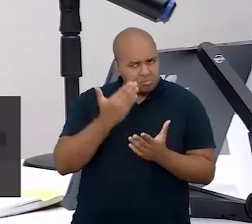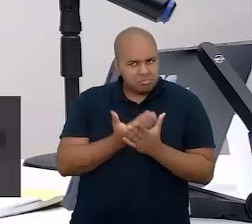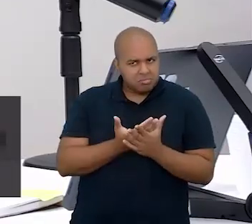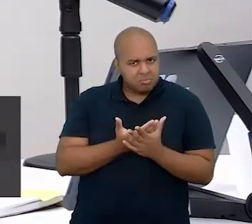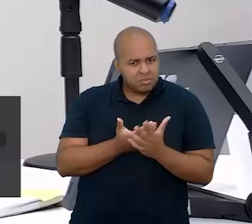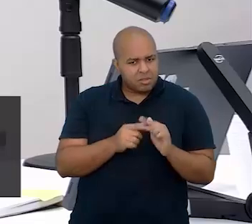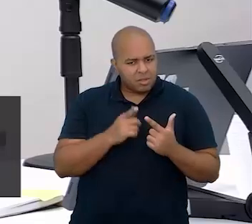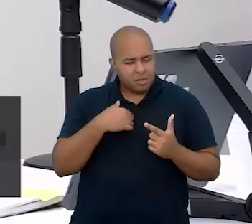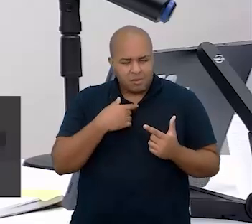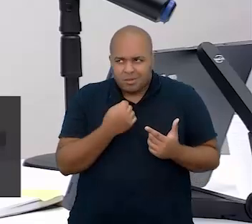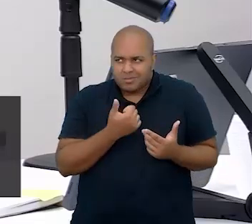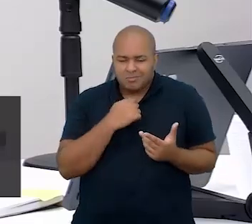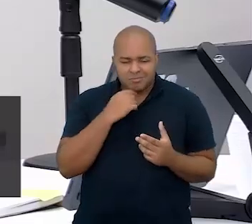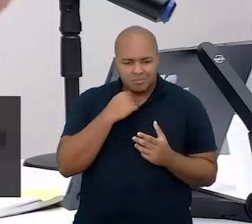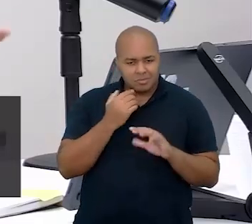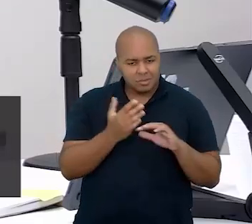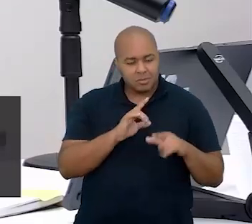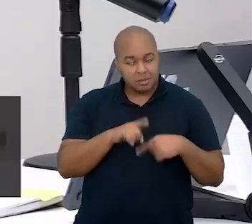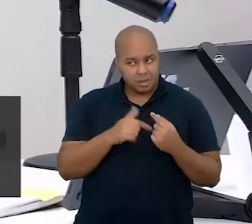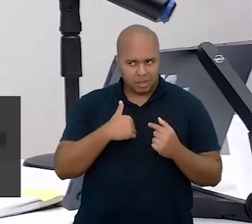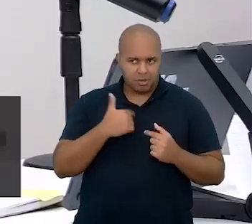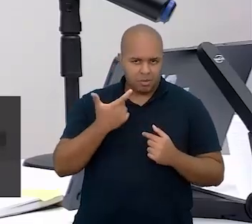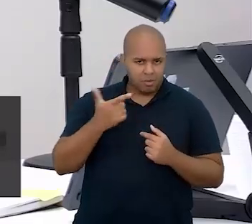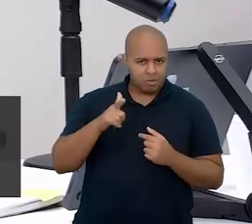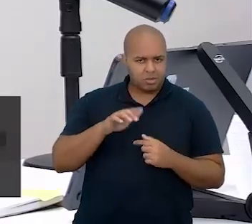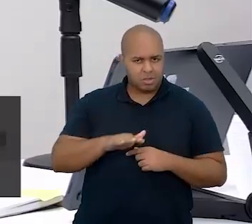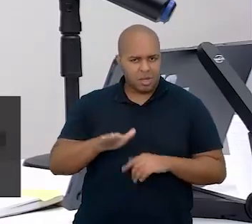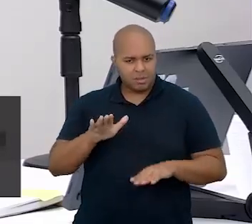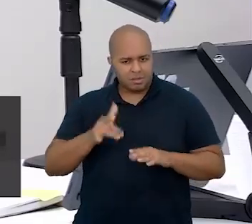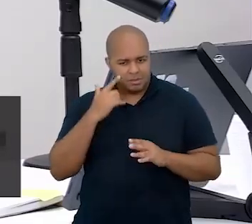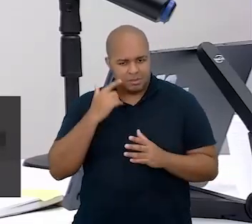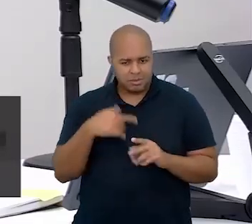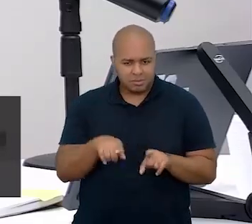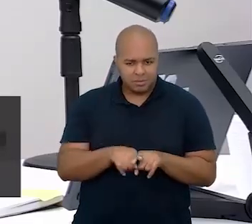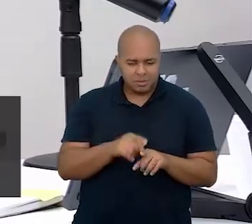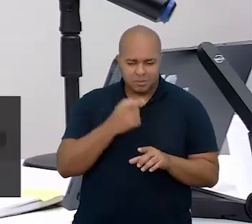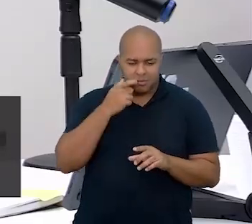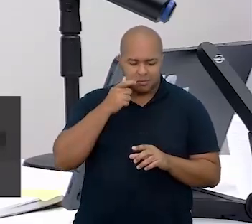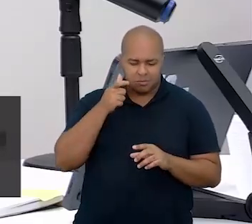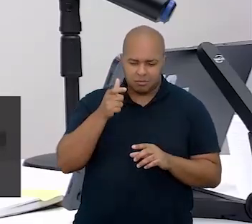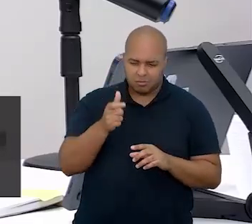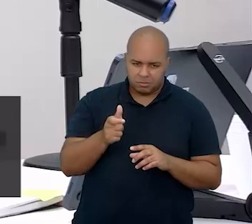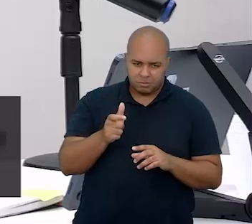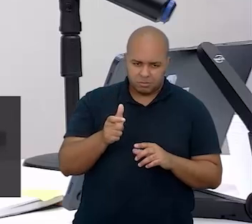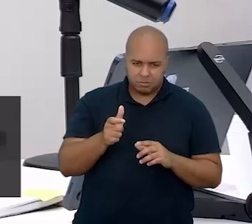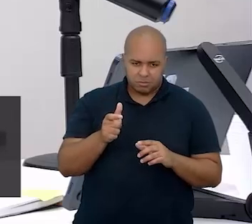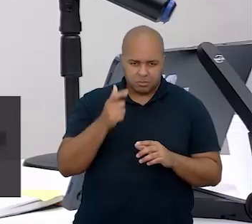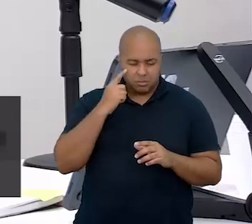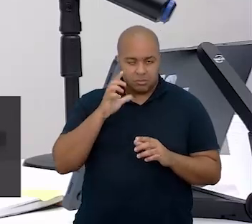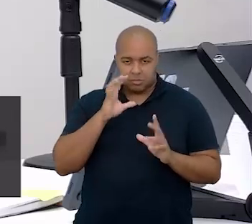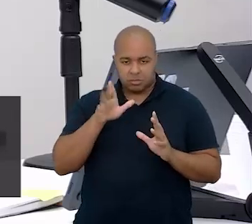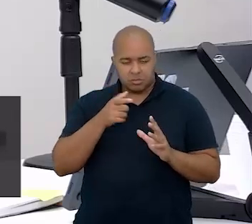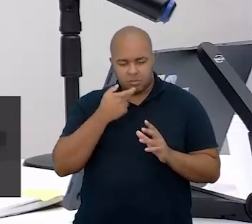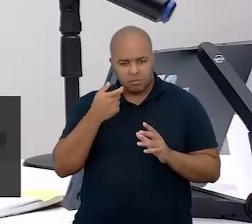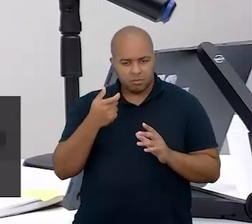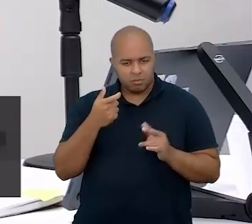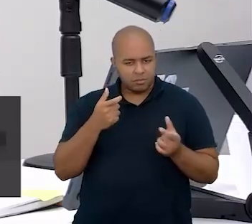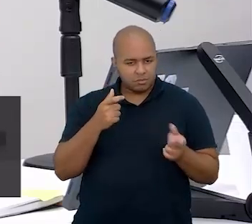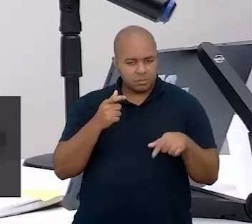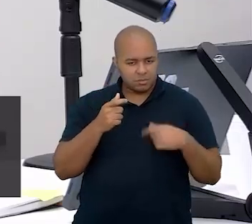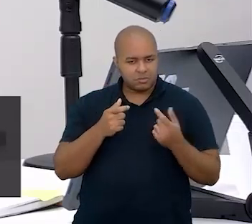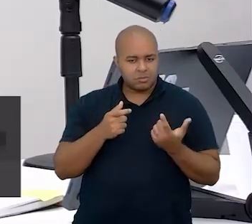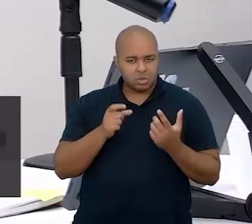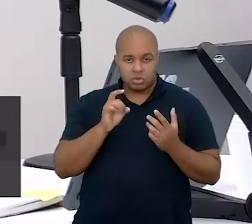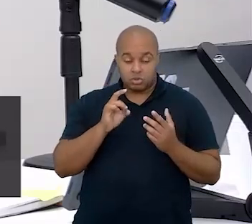Eu, que como outras crianças, às vezes tirava da boca uma bala inteira para chupar